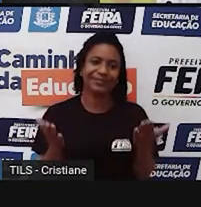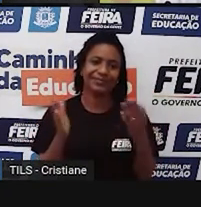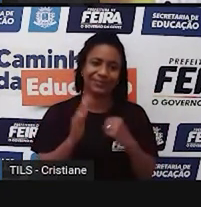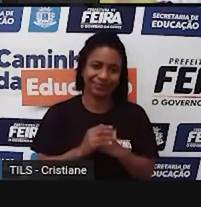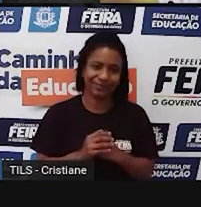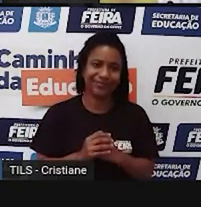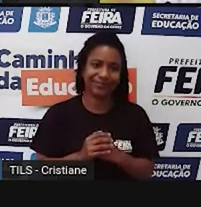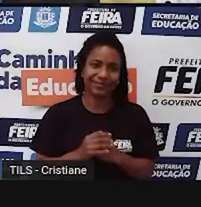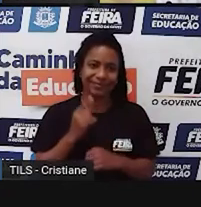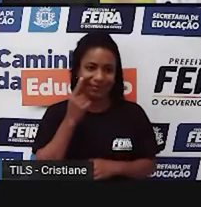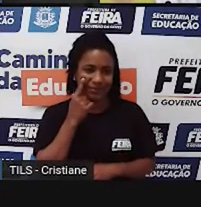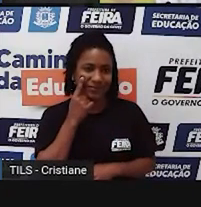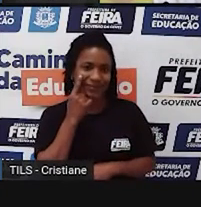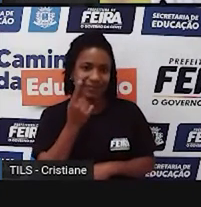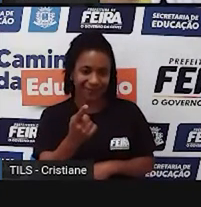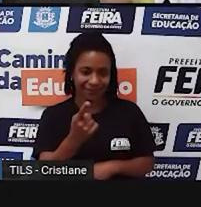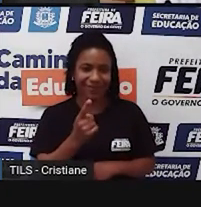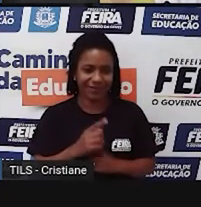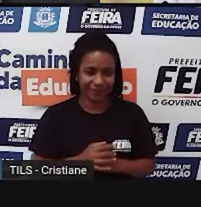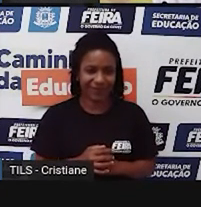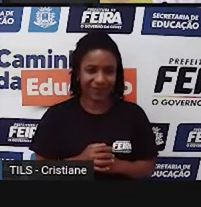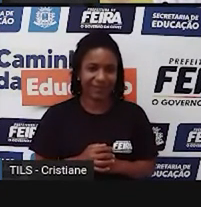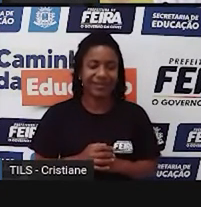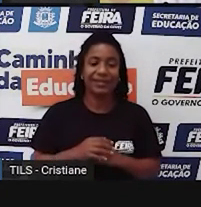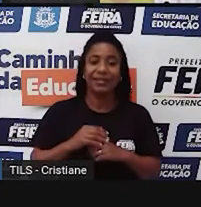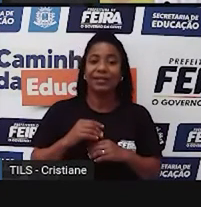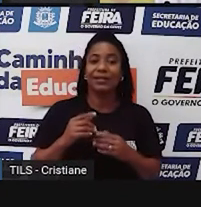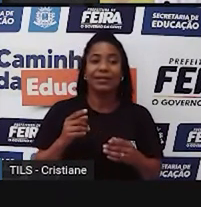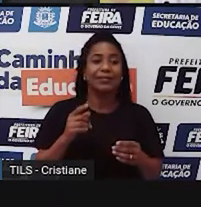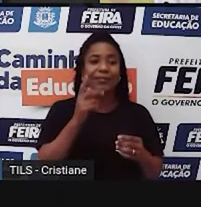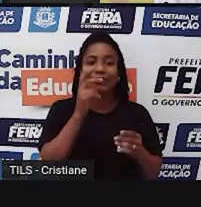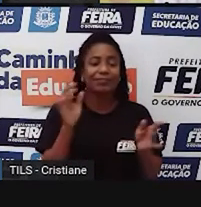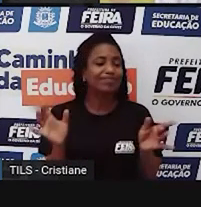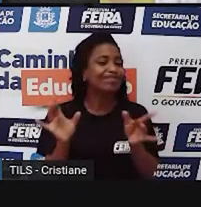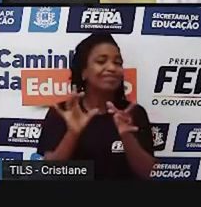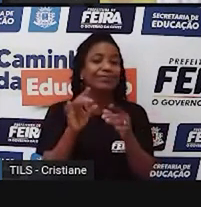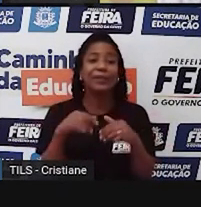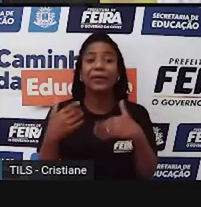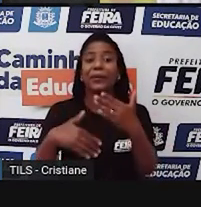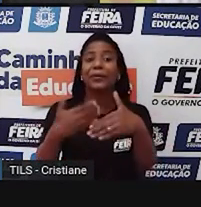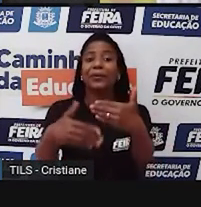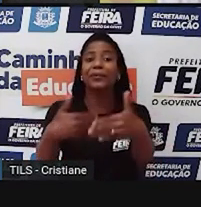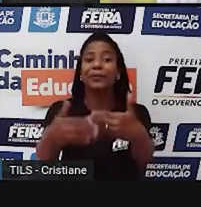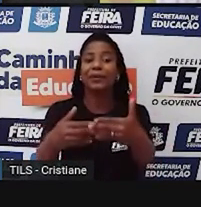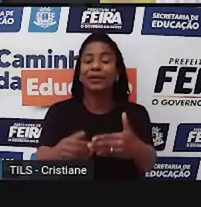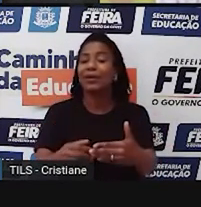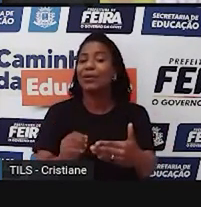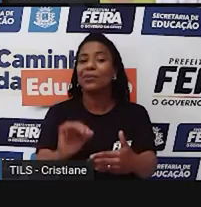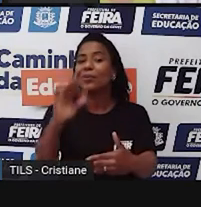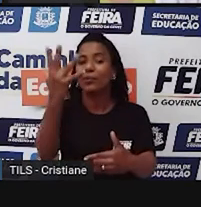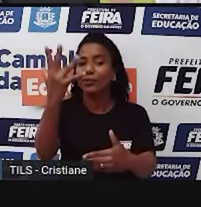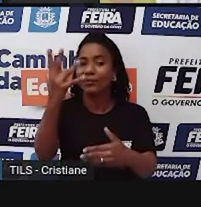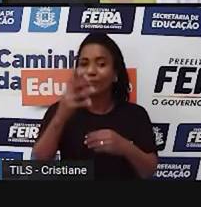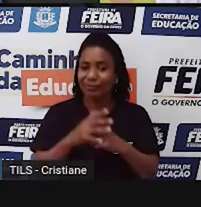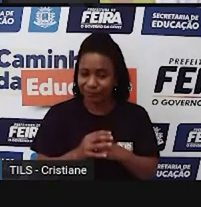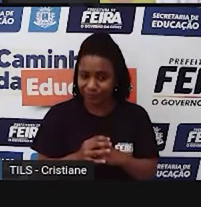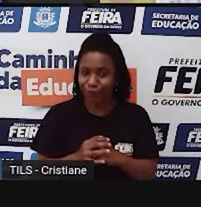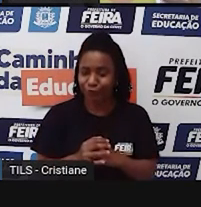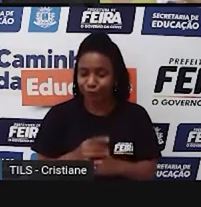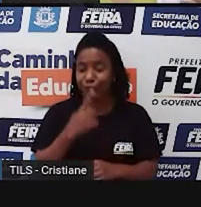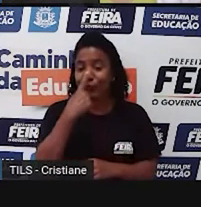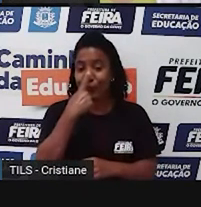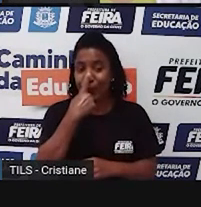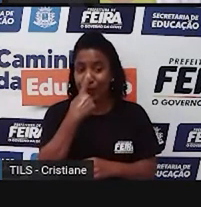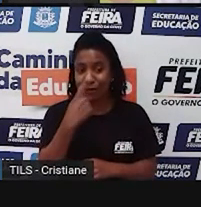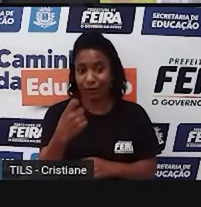tem, né, que é quase que ligado um processo no outro, a gente tem a grande produção de resíduos sólidos que